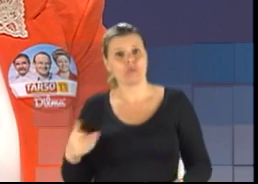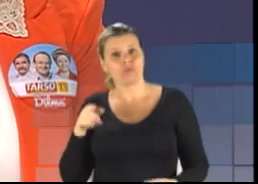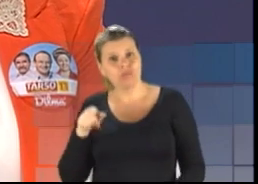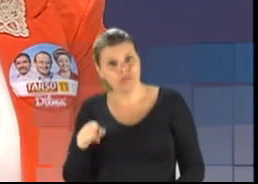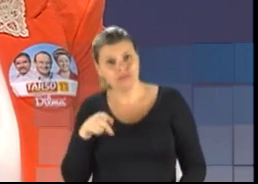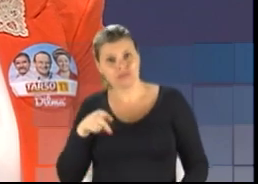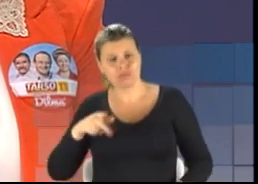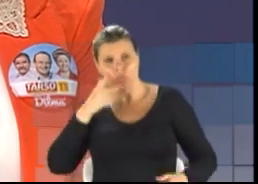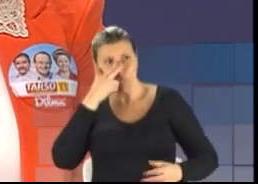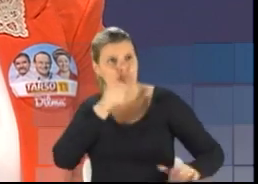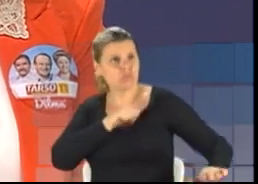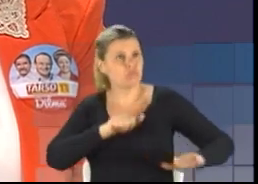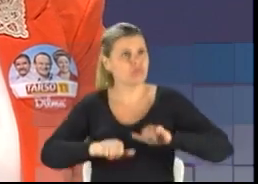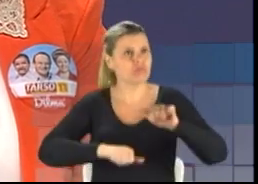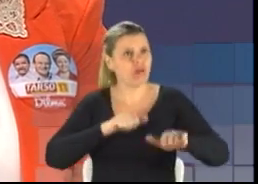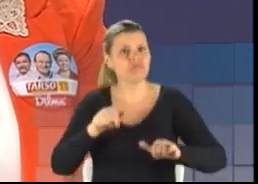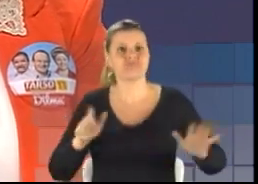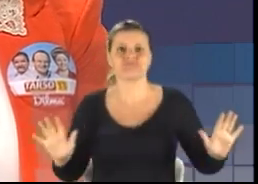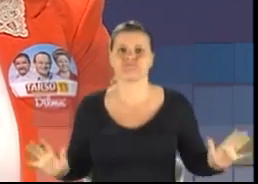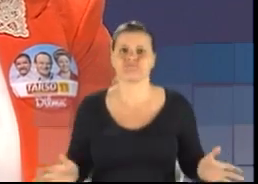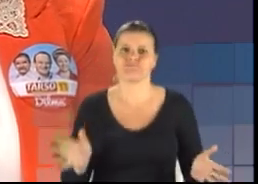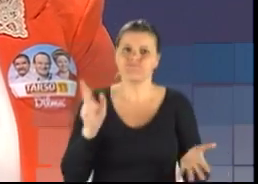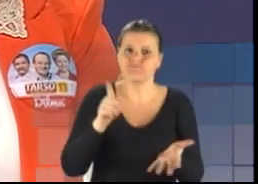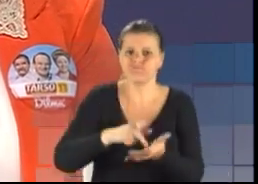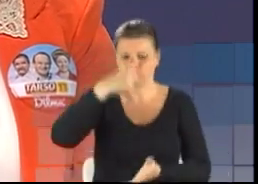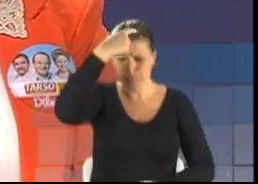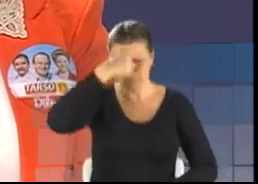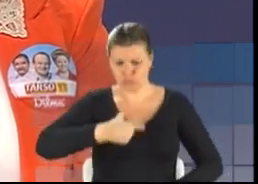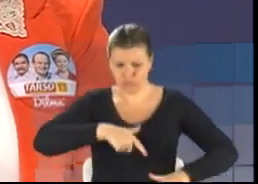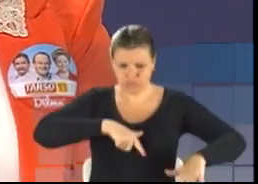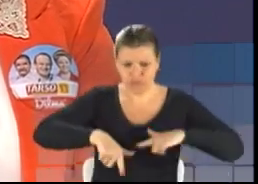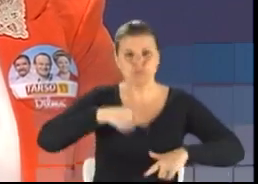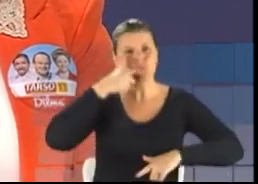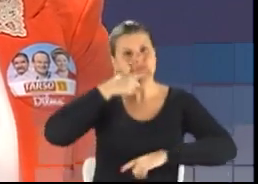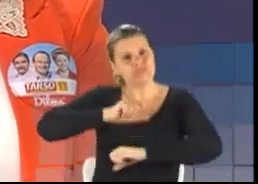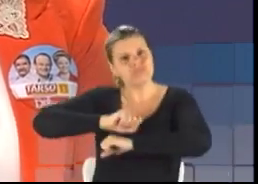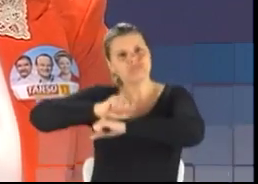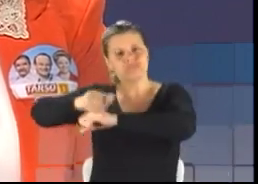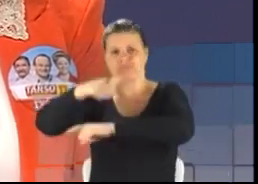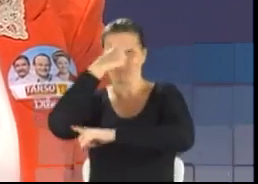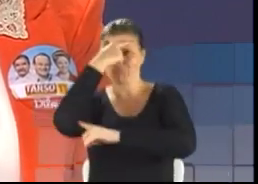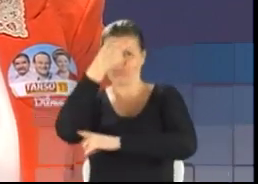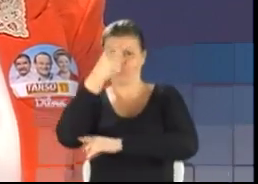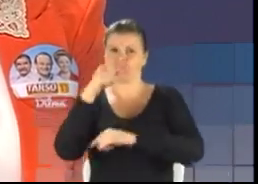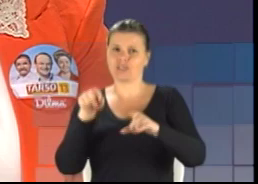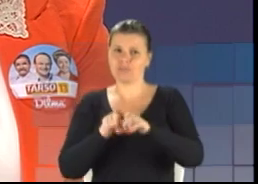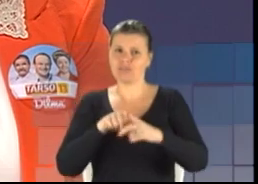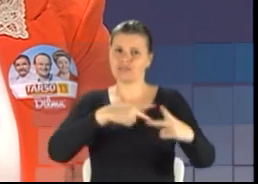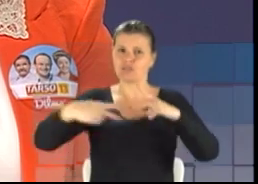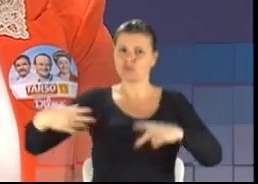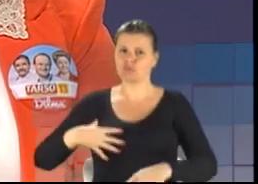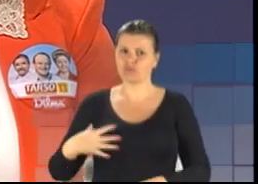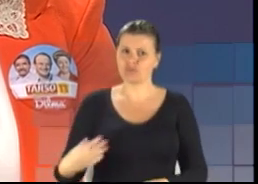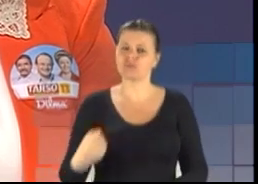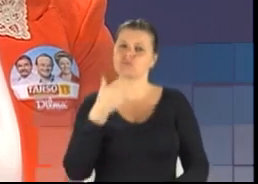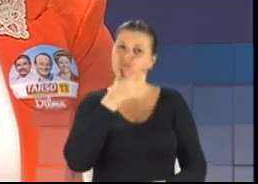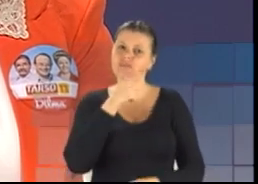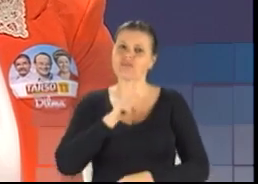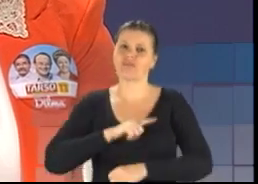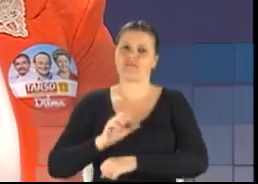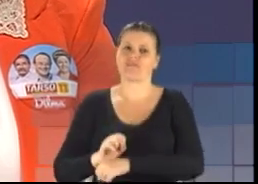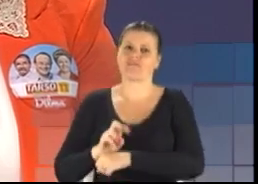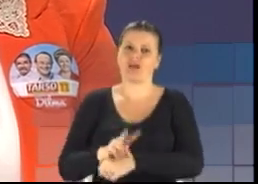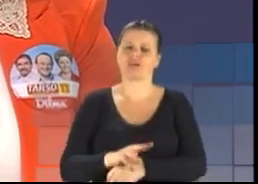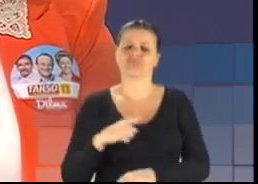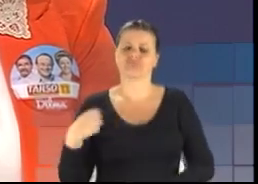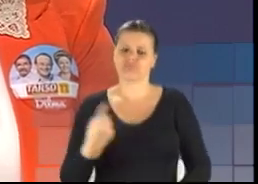verdade, os trabalhadores, as trabalhadoras pudessem acessar a universidade e os seus filhos pudessem ter essas vagas. Nós nos